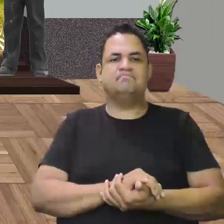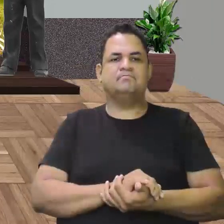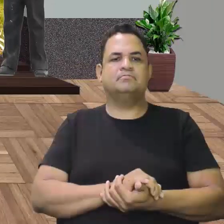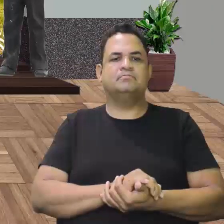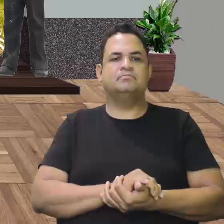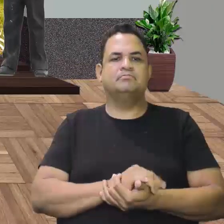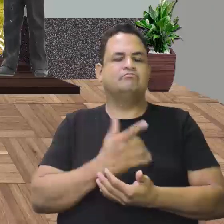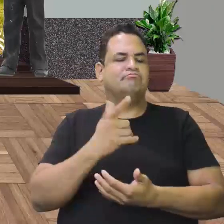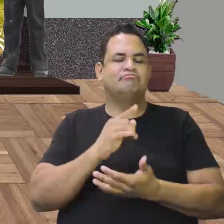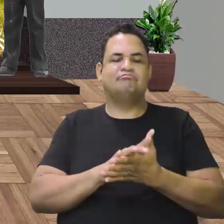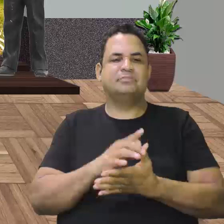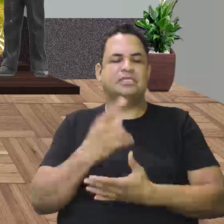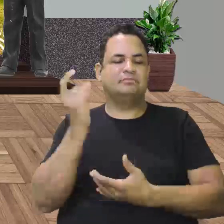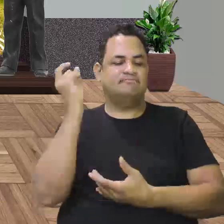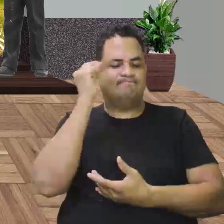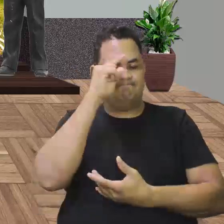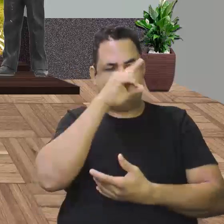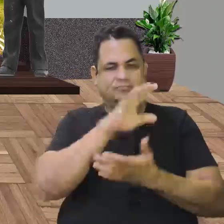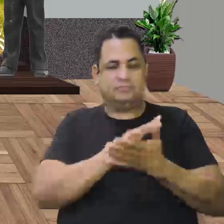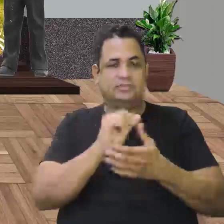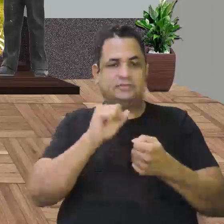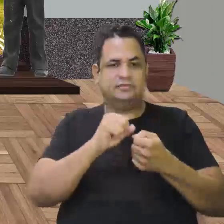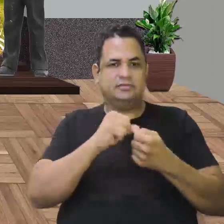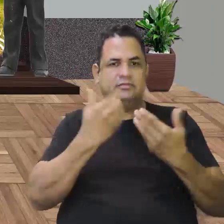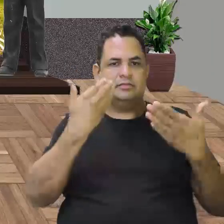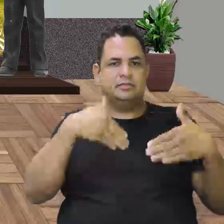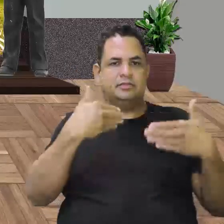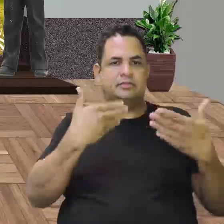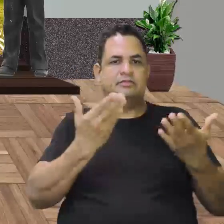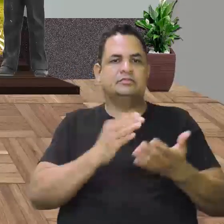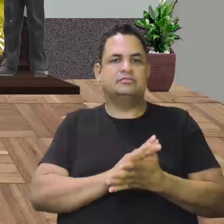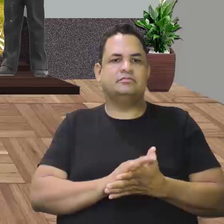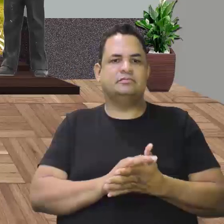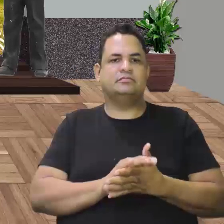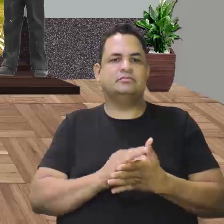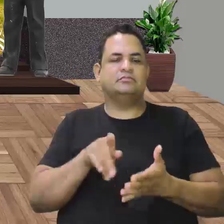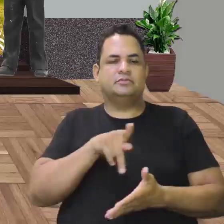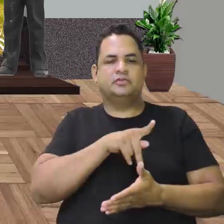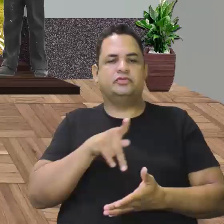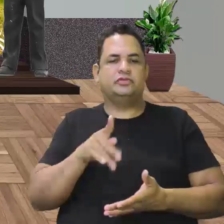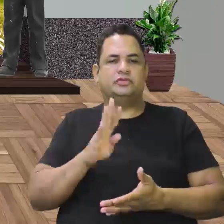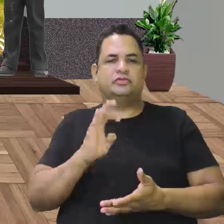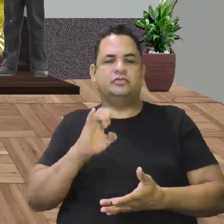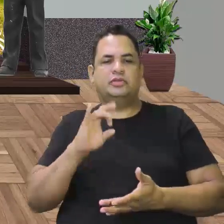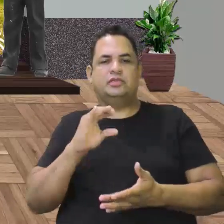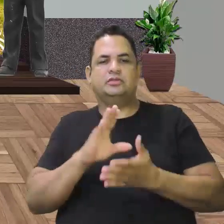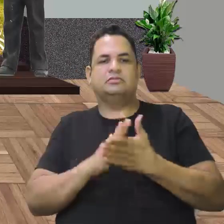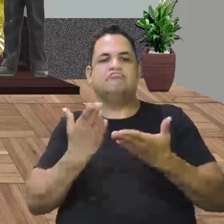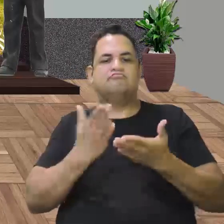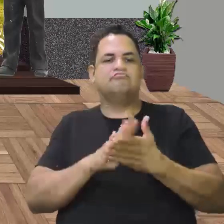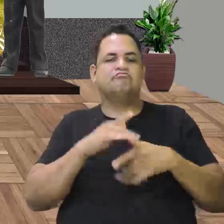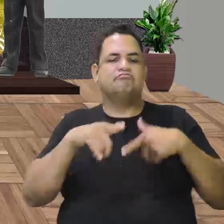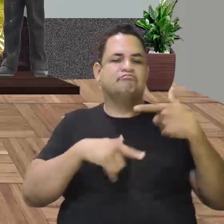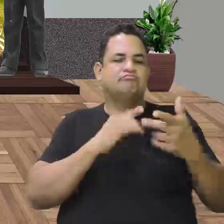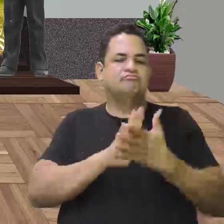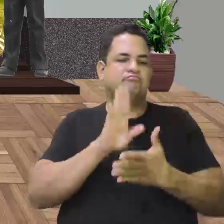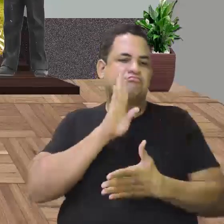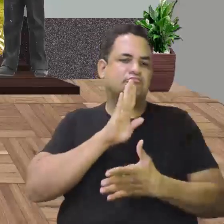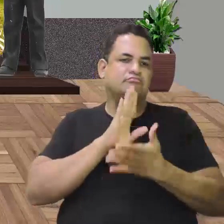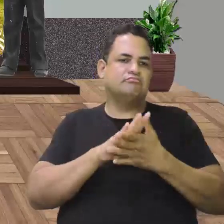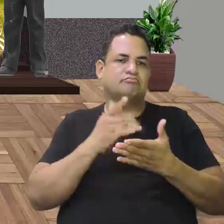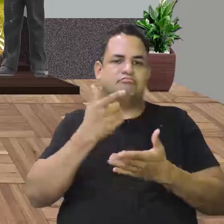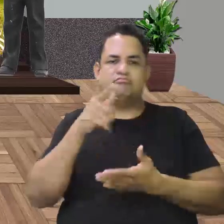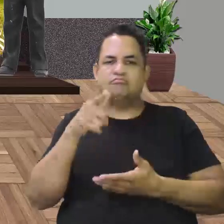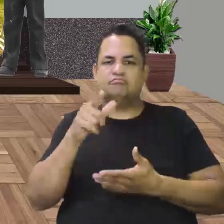você não terá dificuldade na hora de fazer a prova. Tá certo? O professor Beto trabalhou essa prova aqui bem bacana com vocês, para vocês